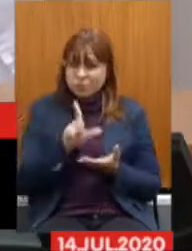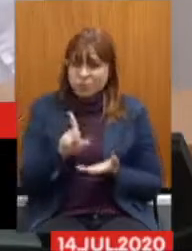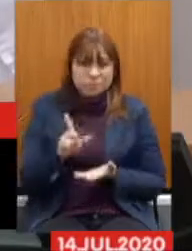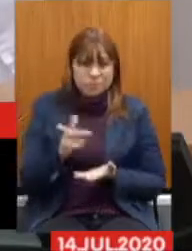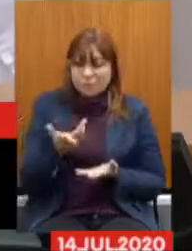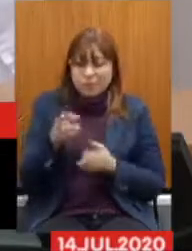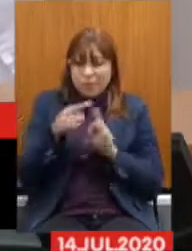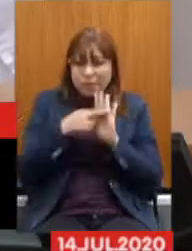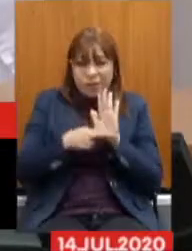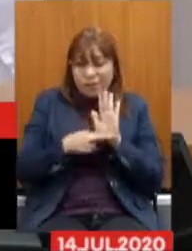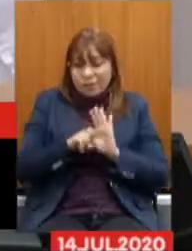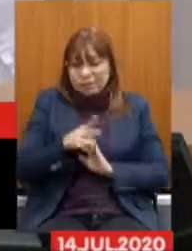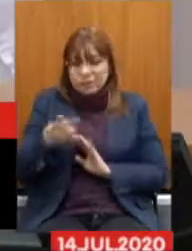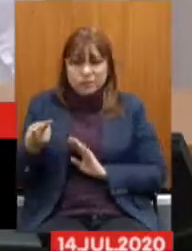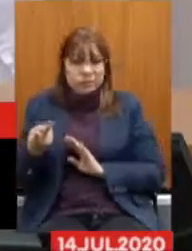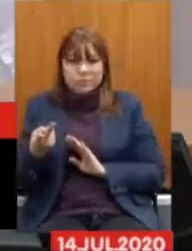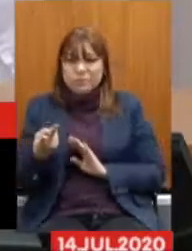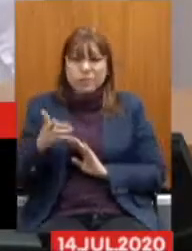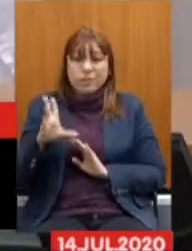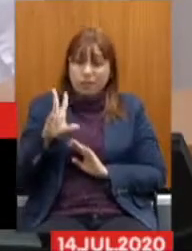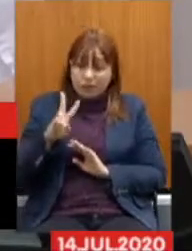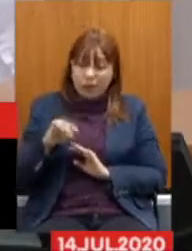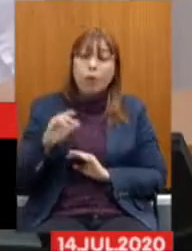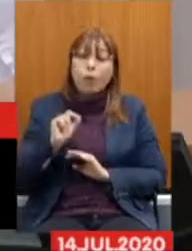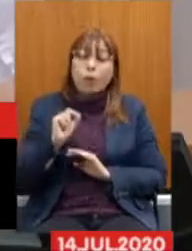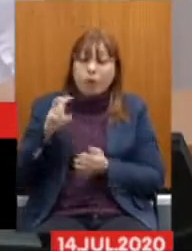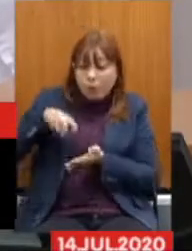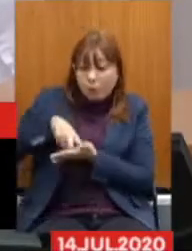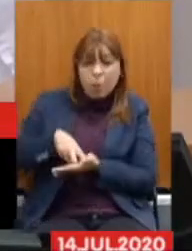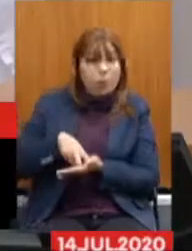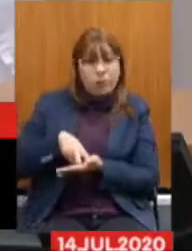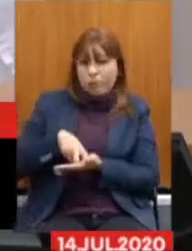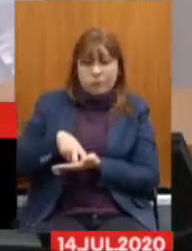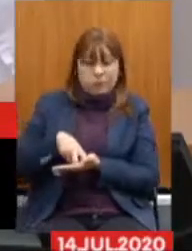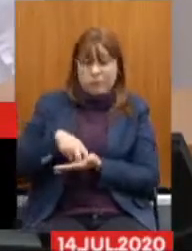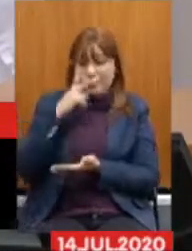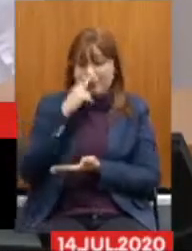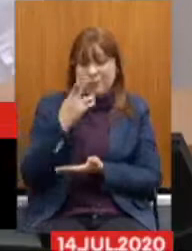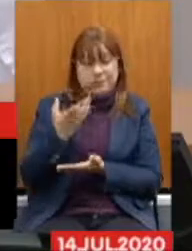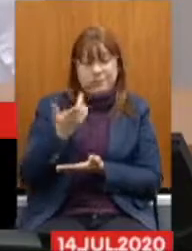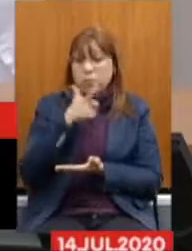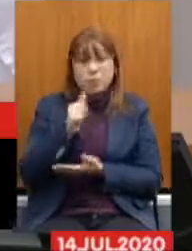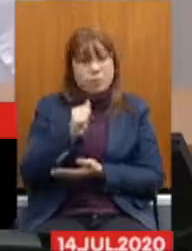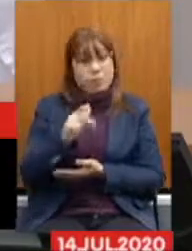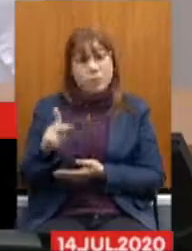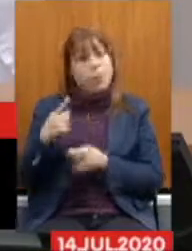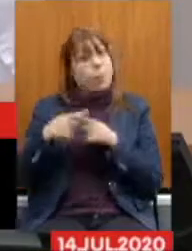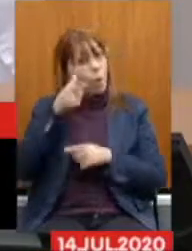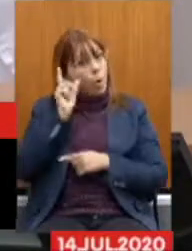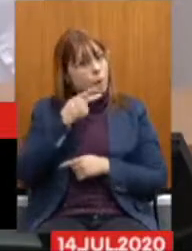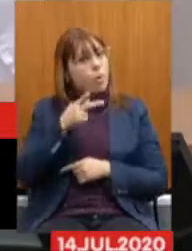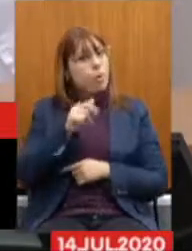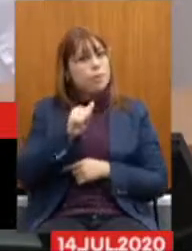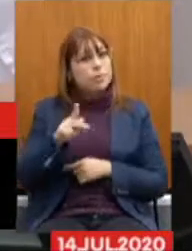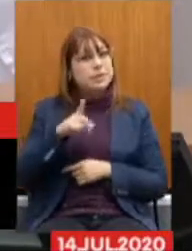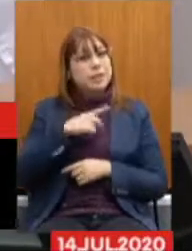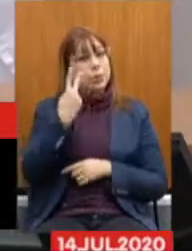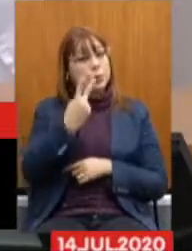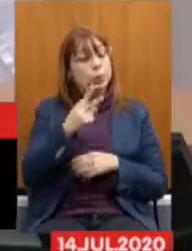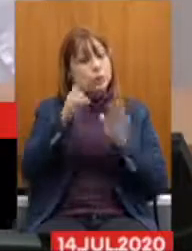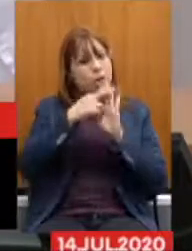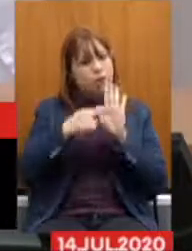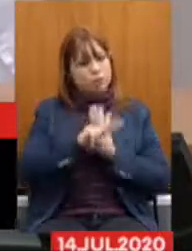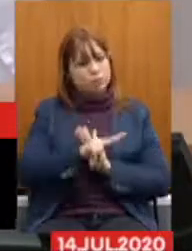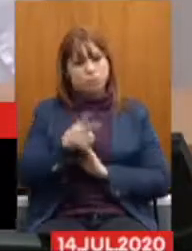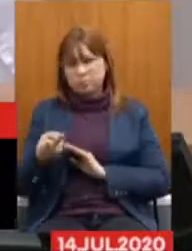transição Não Essas mulheres Vão ser punidas Elas não vão conseguir Se aposentar Porque ontem Foi dito aqui Que tem duas regras De transição